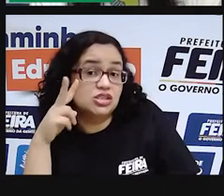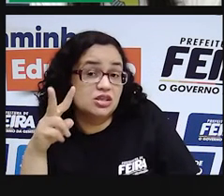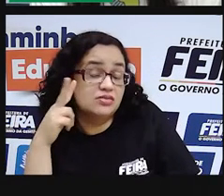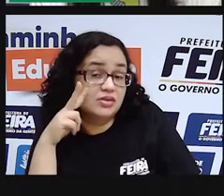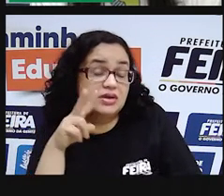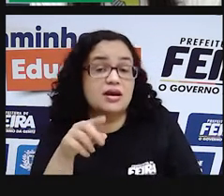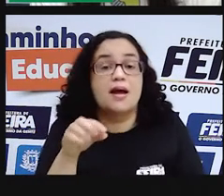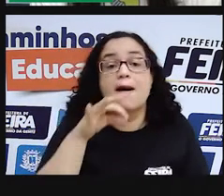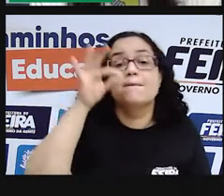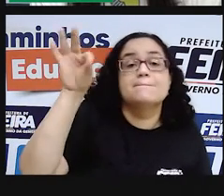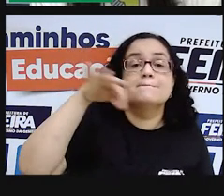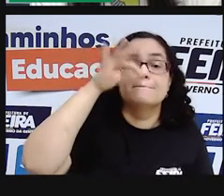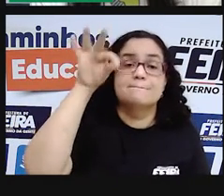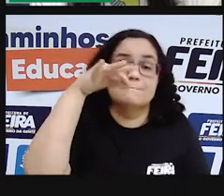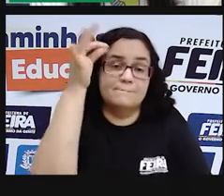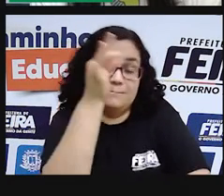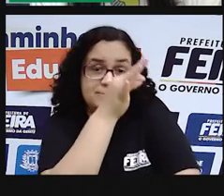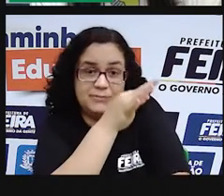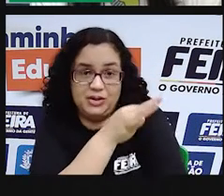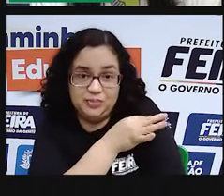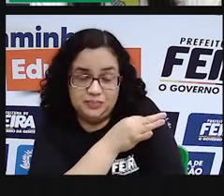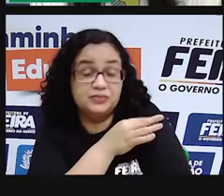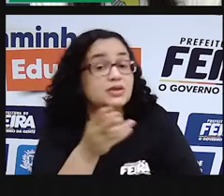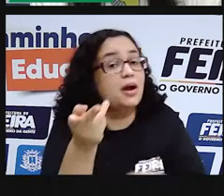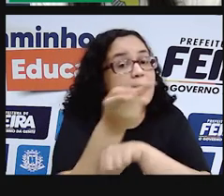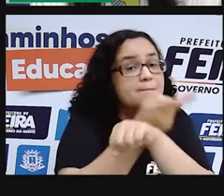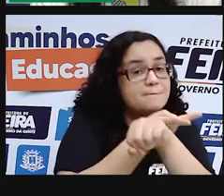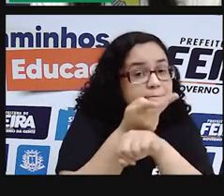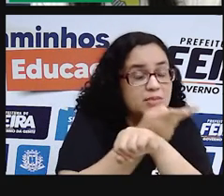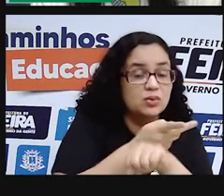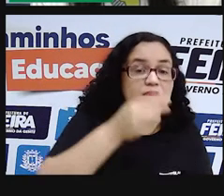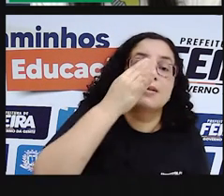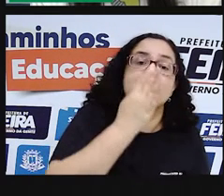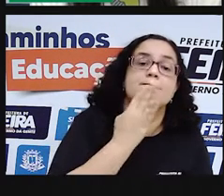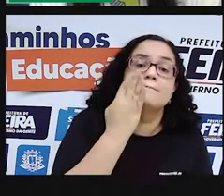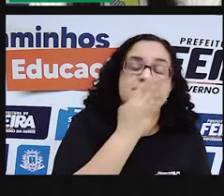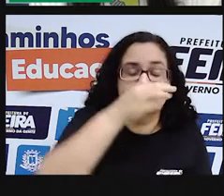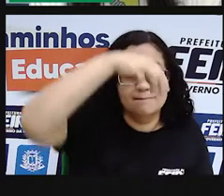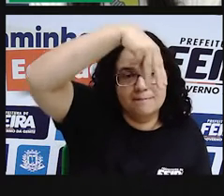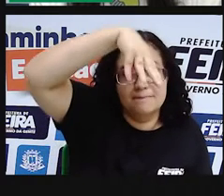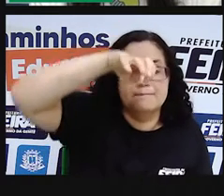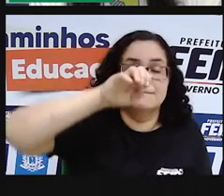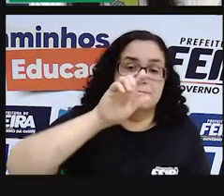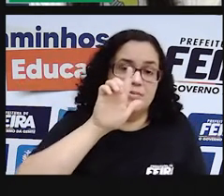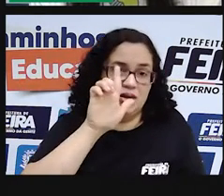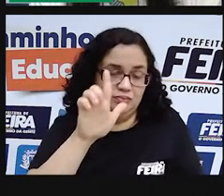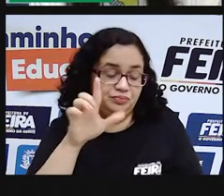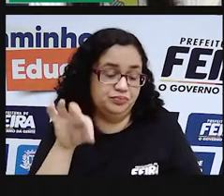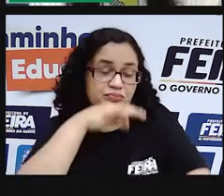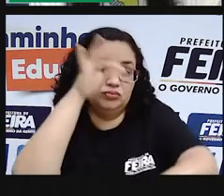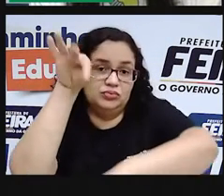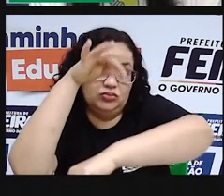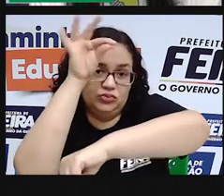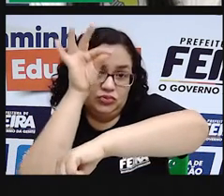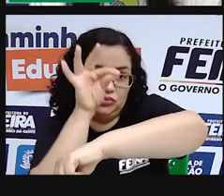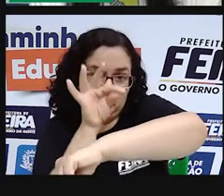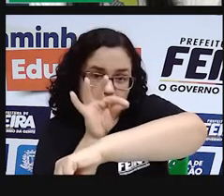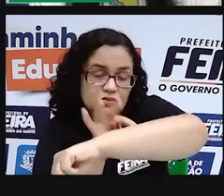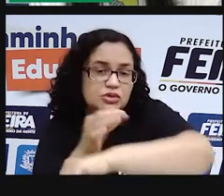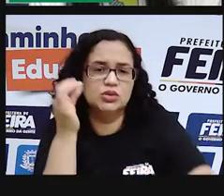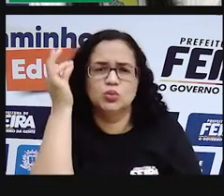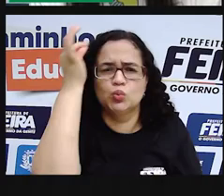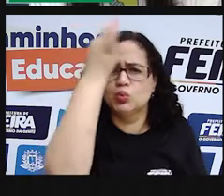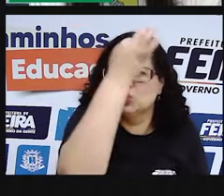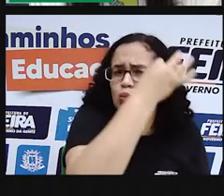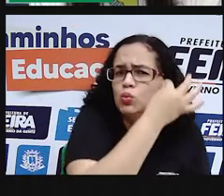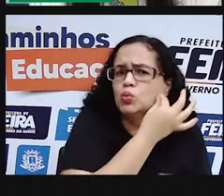das abelhas, foi para a mata pegar mel para os curumins da aldeia. As abelhas pousavam no seu rosto.